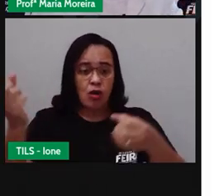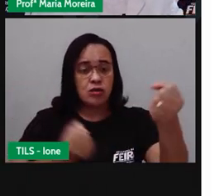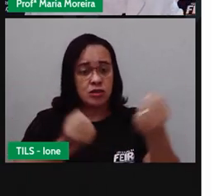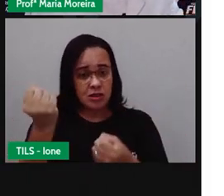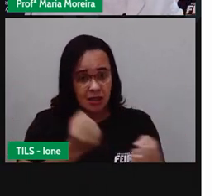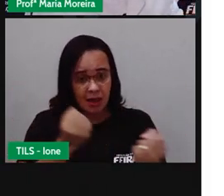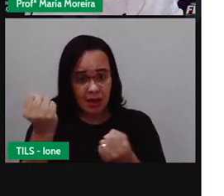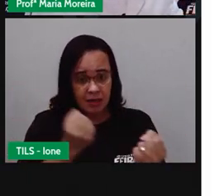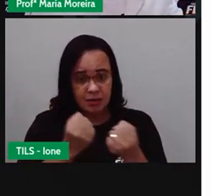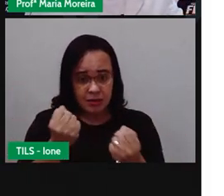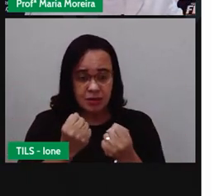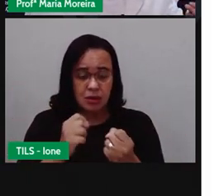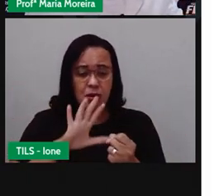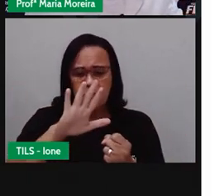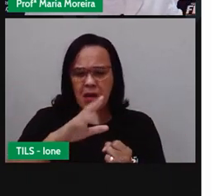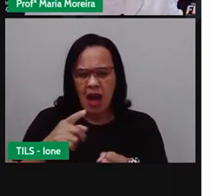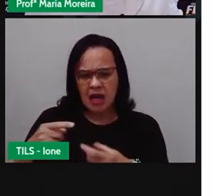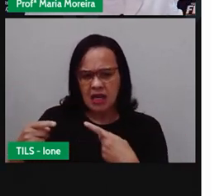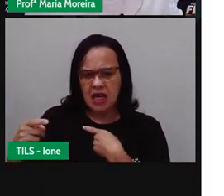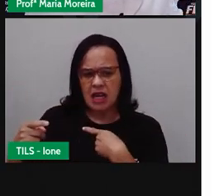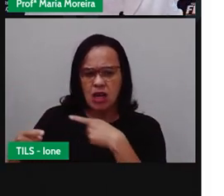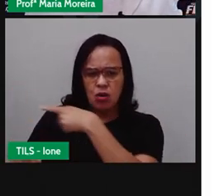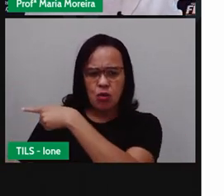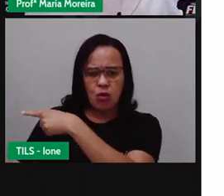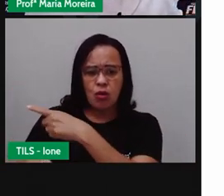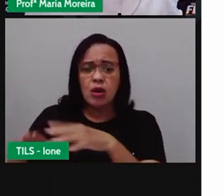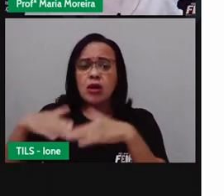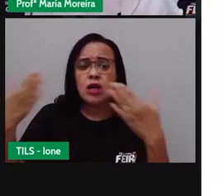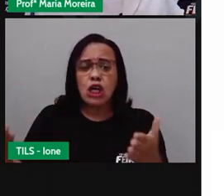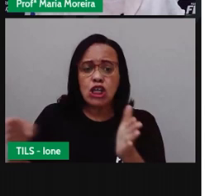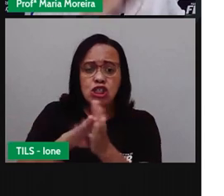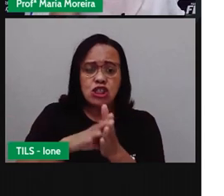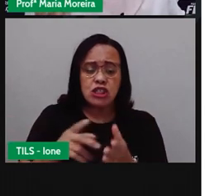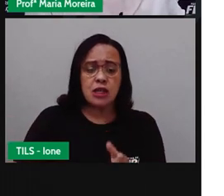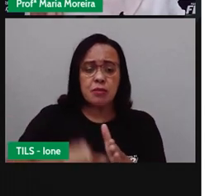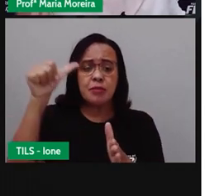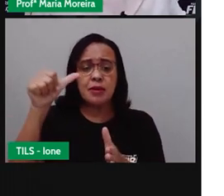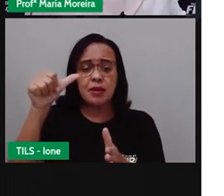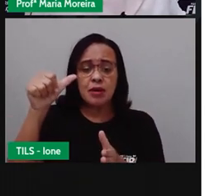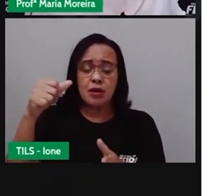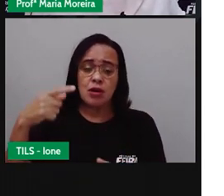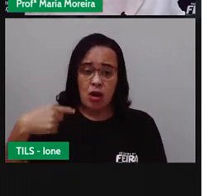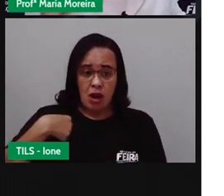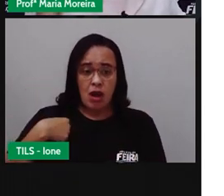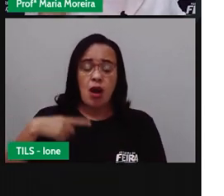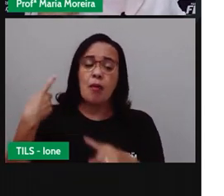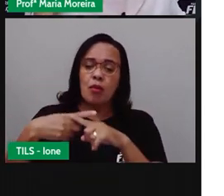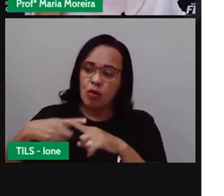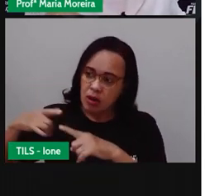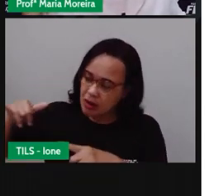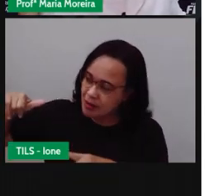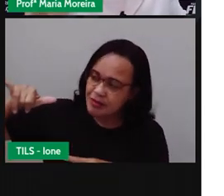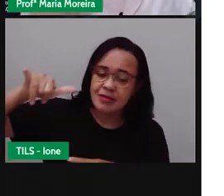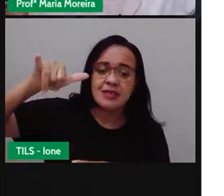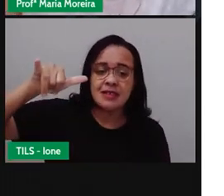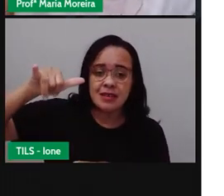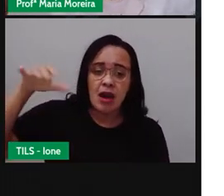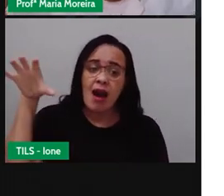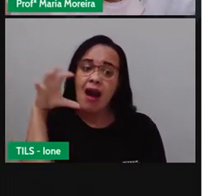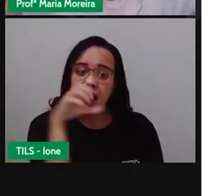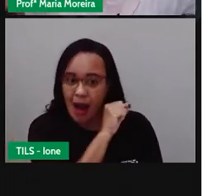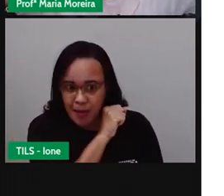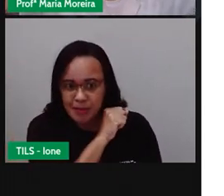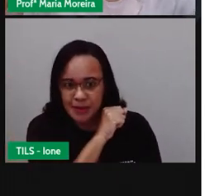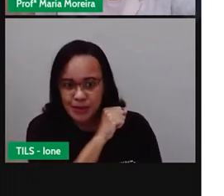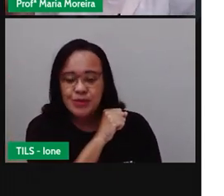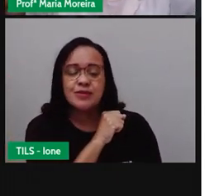curta. Mas quem vai chegar primeiro, obviamente, quem? Ione, porque ela tá indo o quê? De avião. E avião é o quê? Muito,